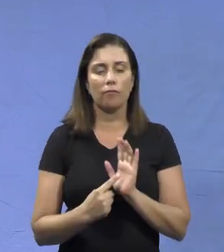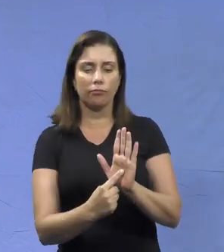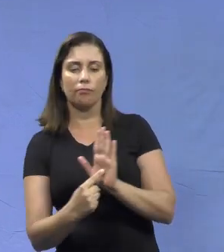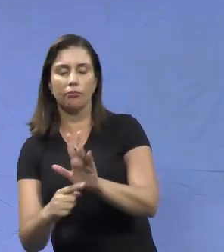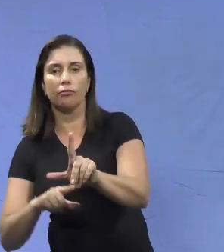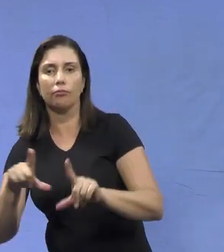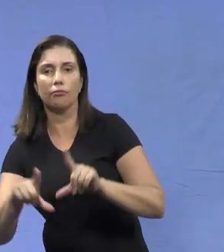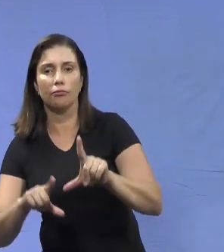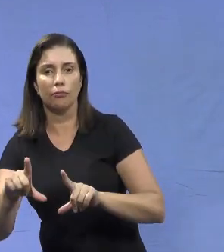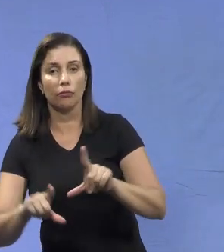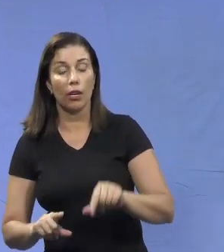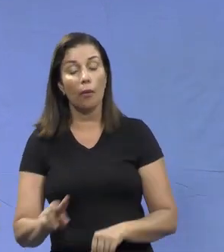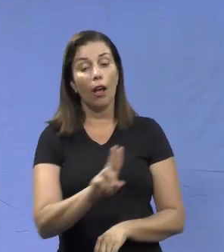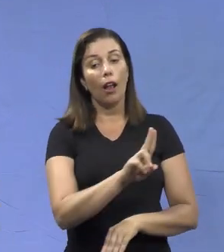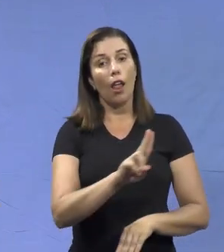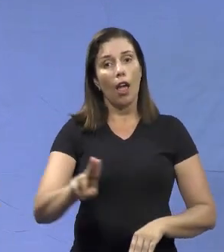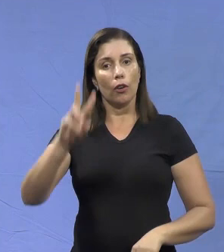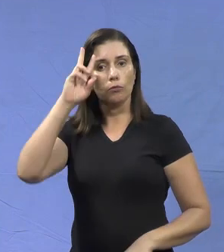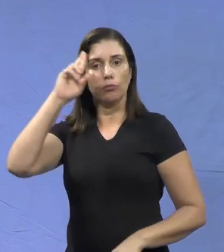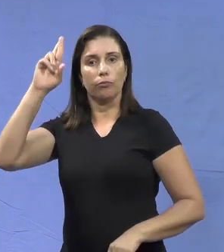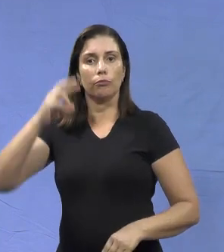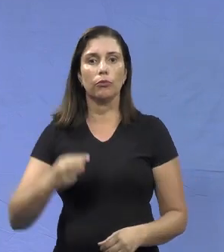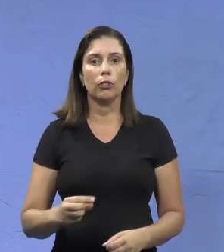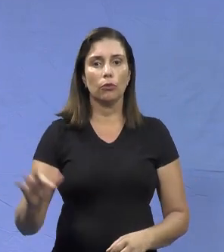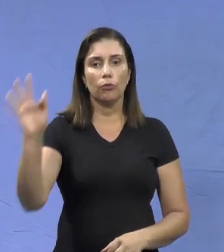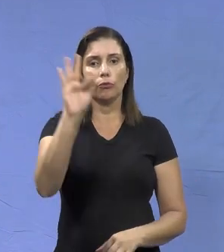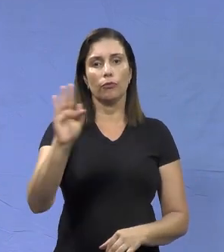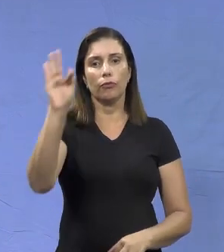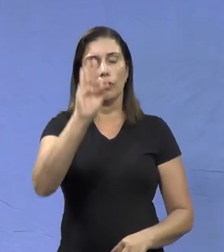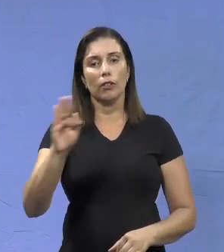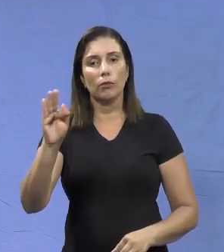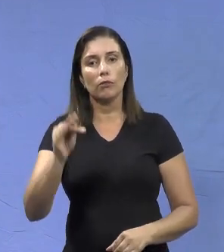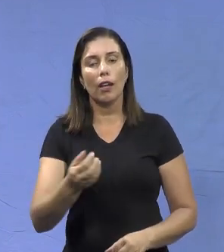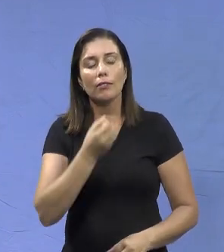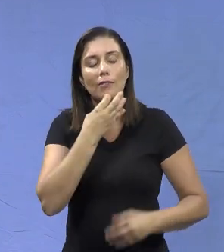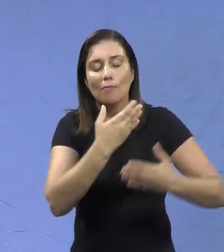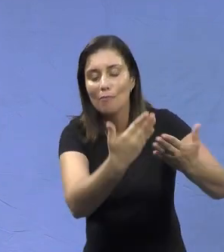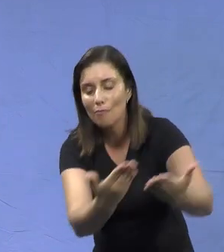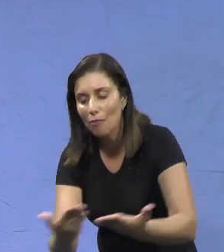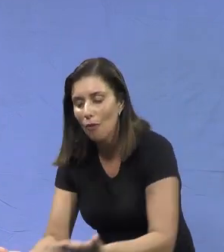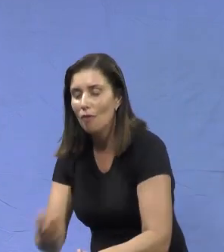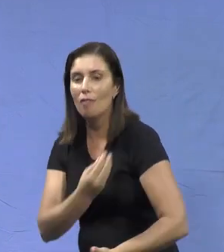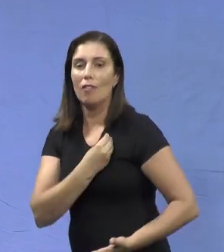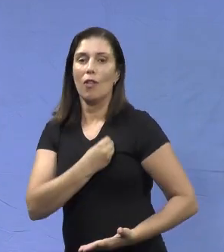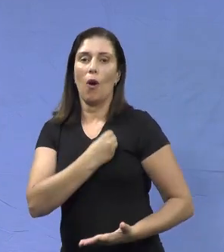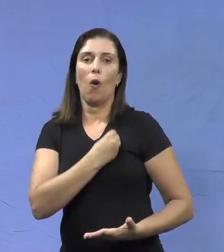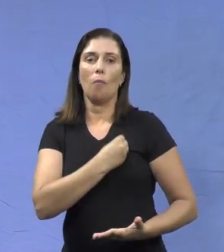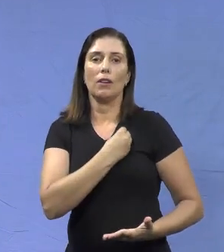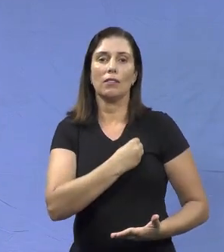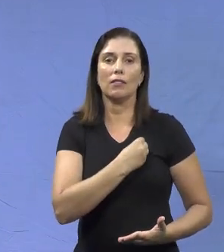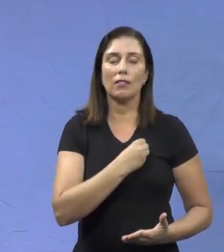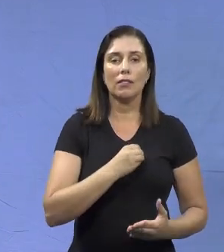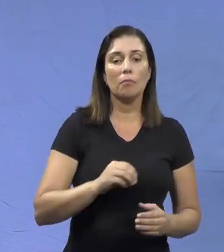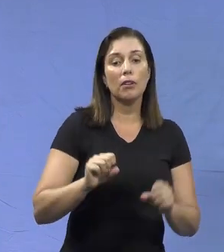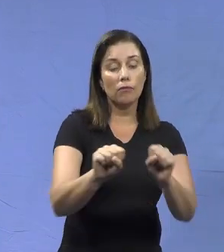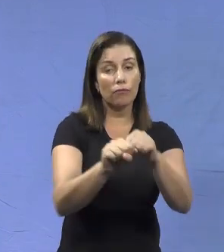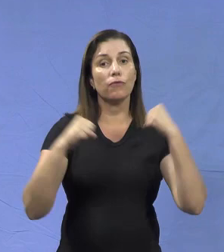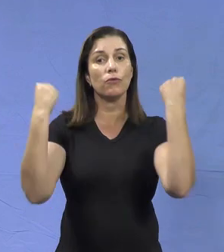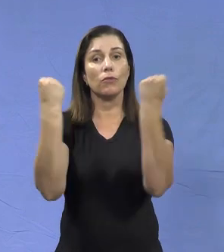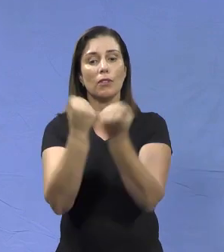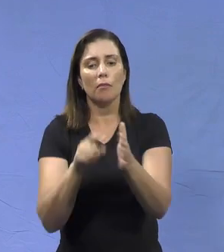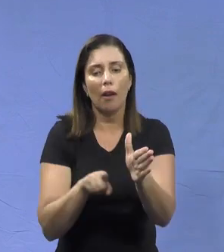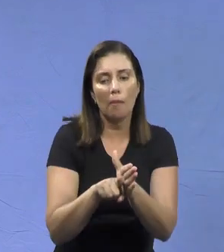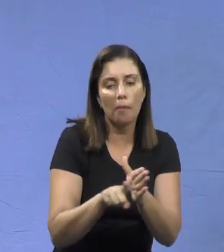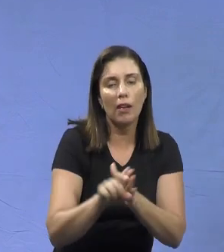acadêmica, gostaria de dar as boas-vindas aos participantes do 21º Seminário de Pesquisa e Extensão da UENG Unidade de Vinópolis,